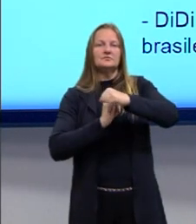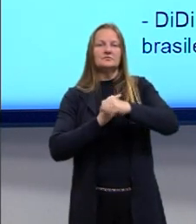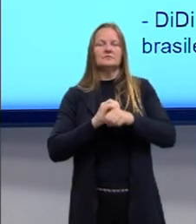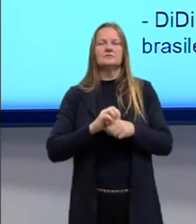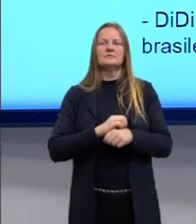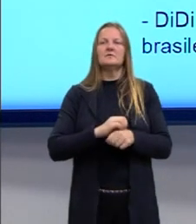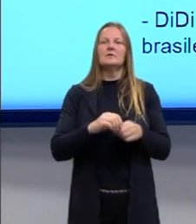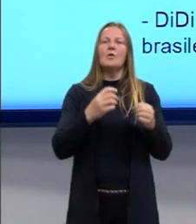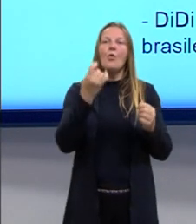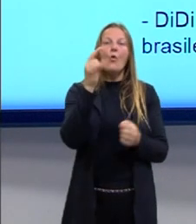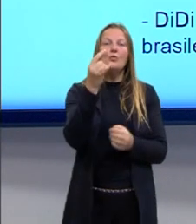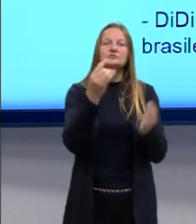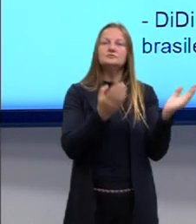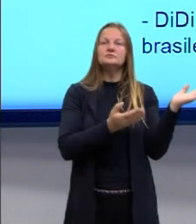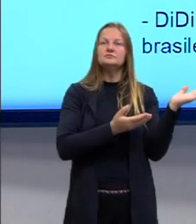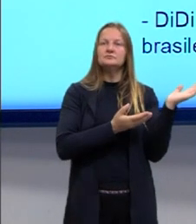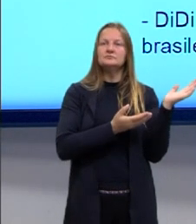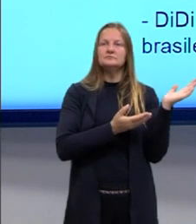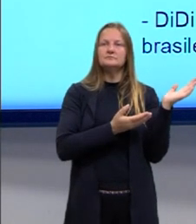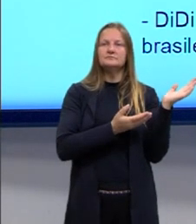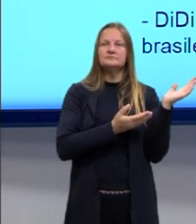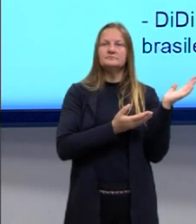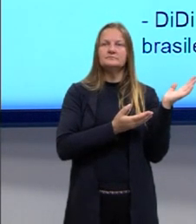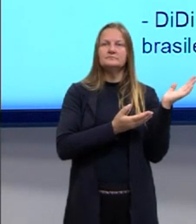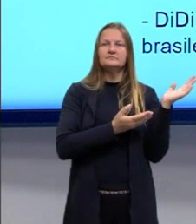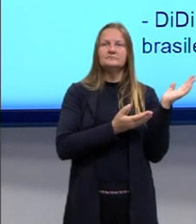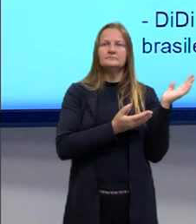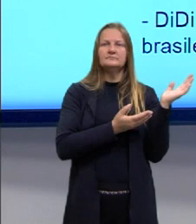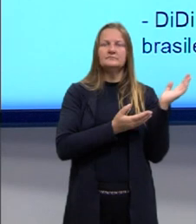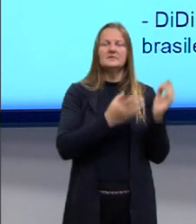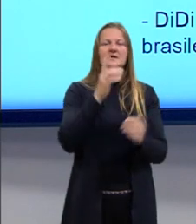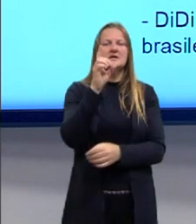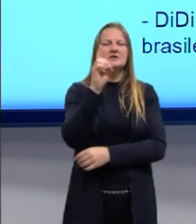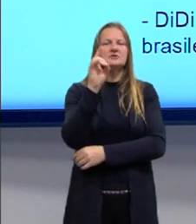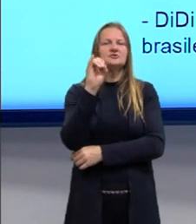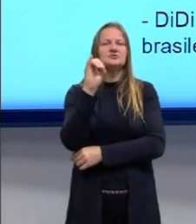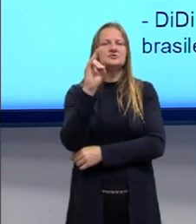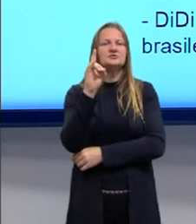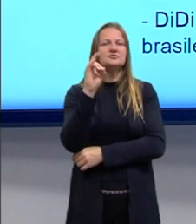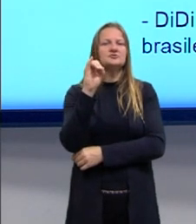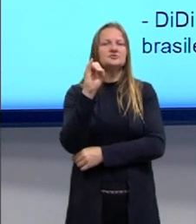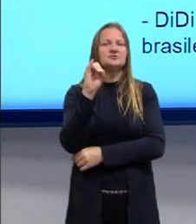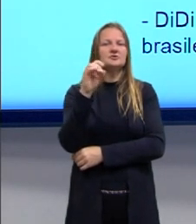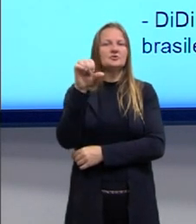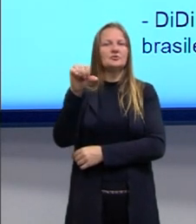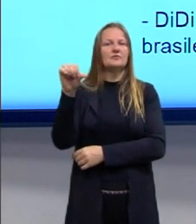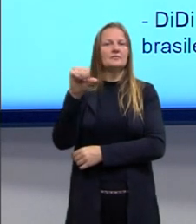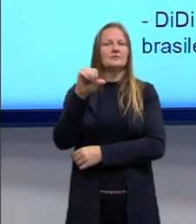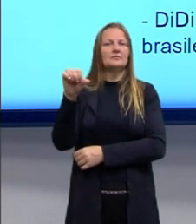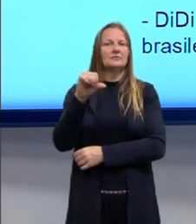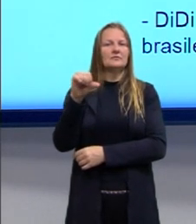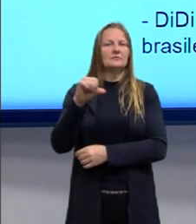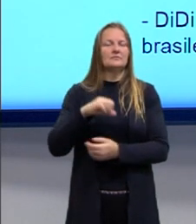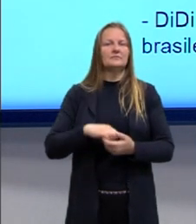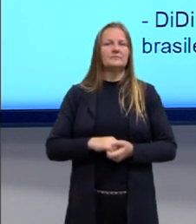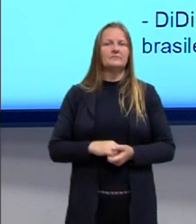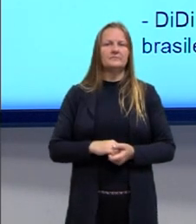justamente esse último aqui, né, a Didi e a 99. A 99, que a gente conhece, essa startup, né, essa